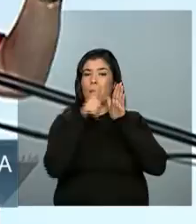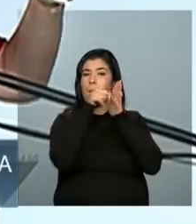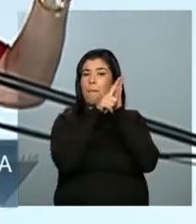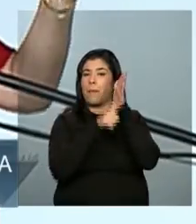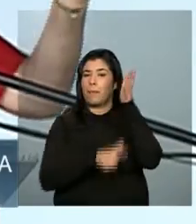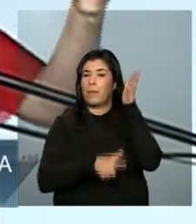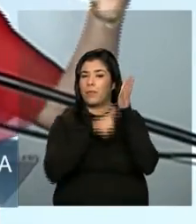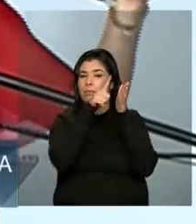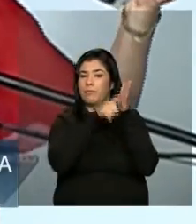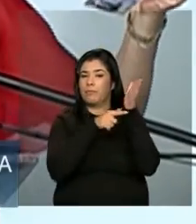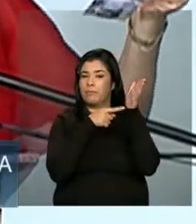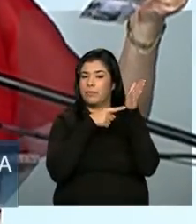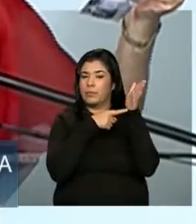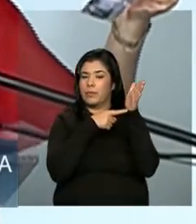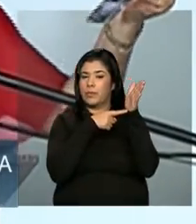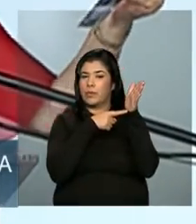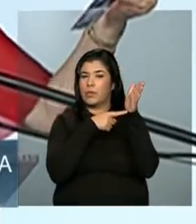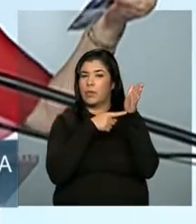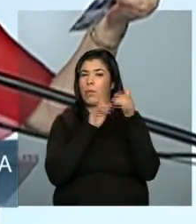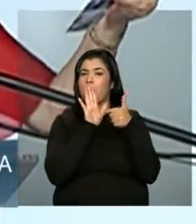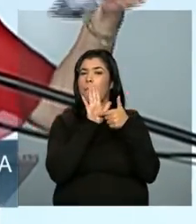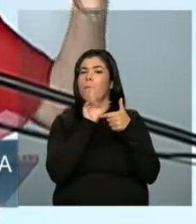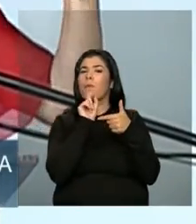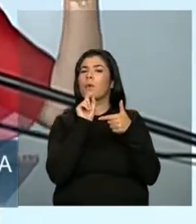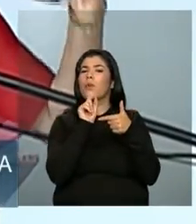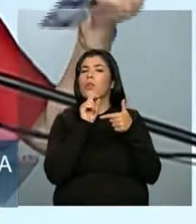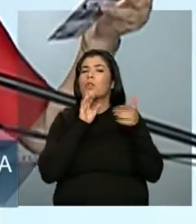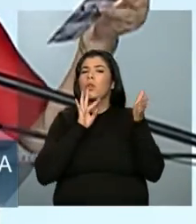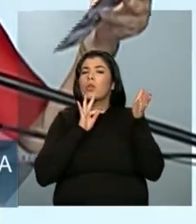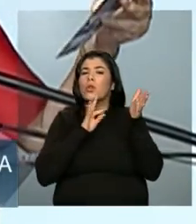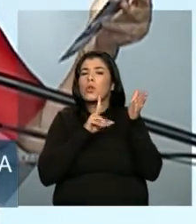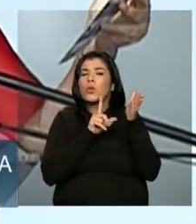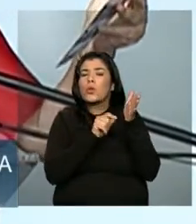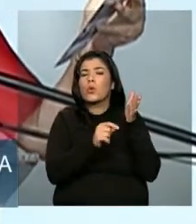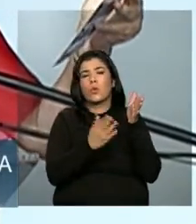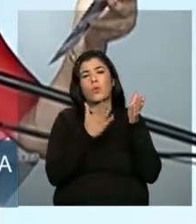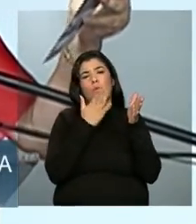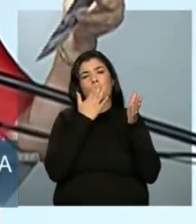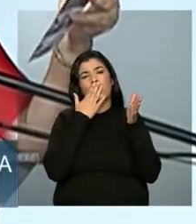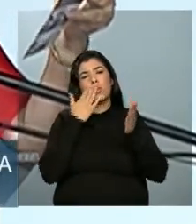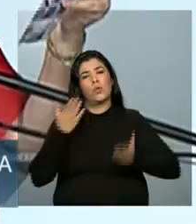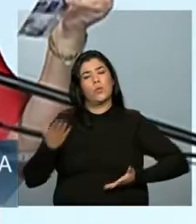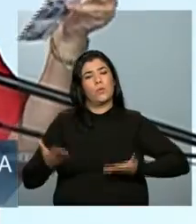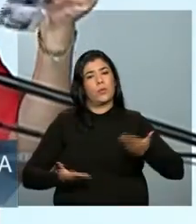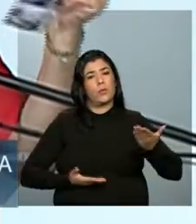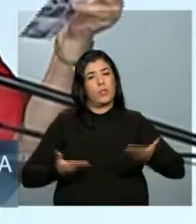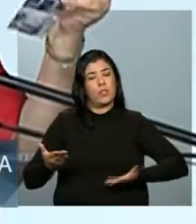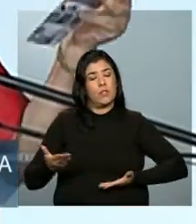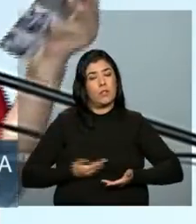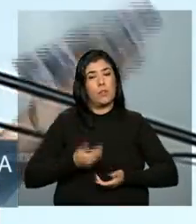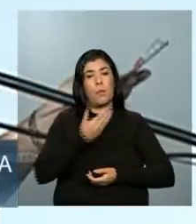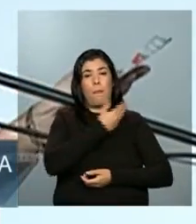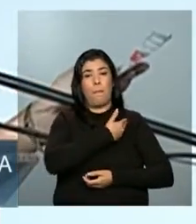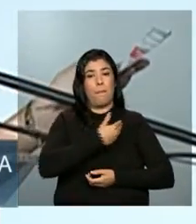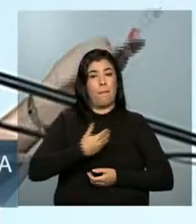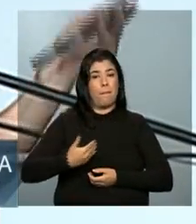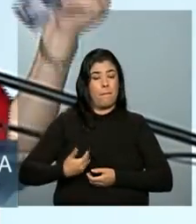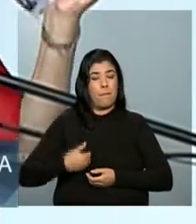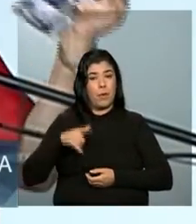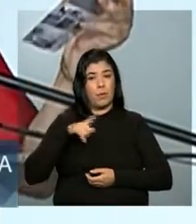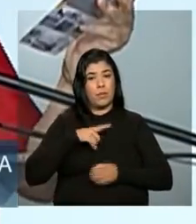todos os serviços públicos que estão à disposição